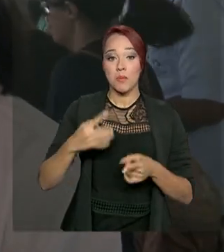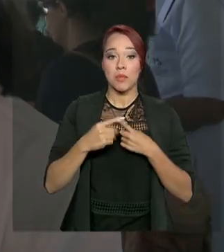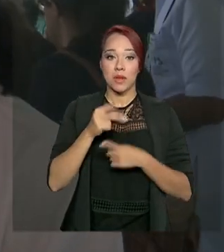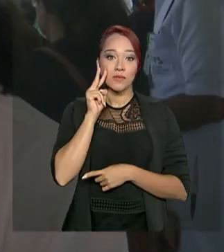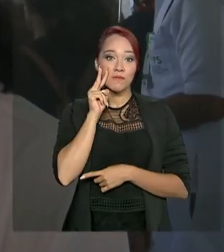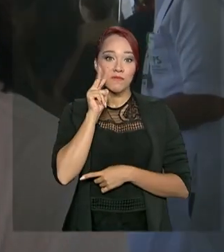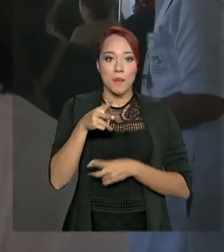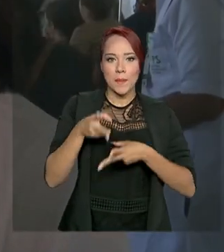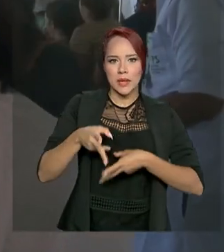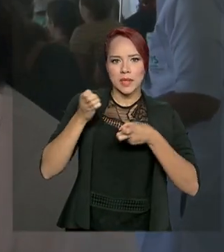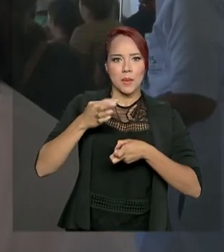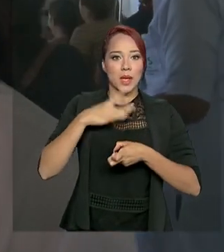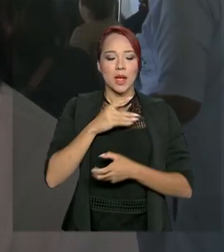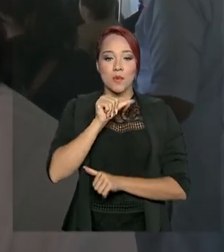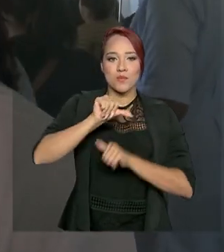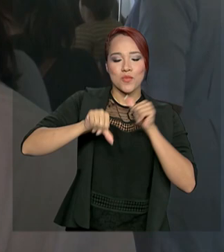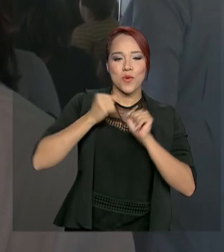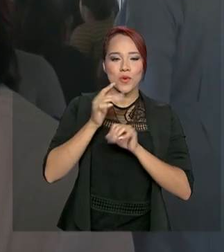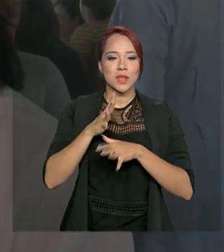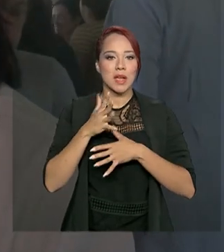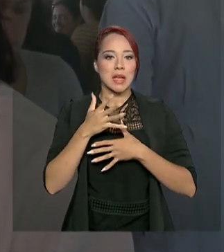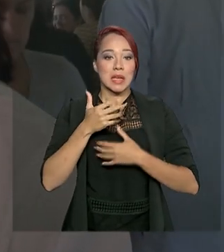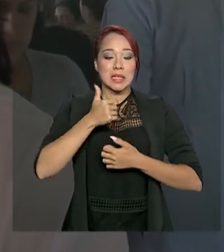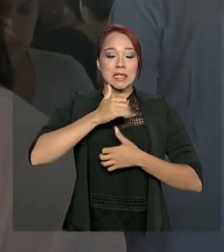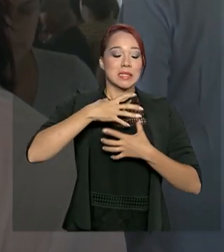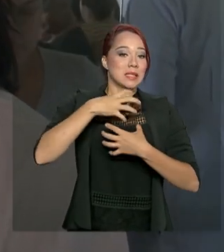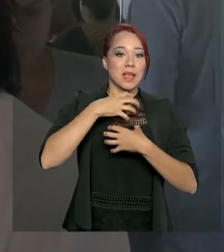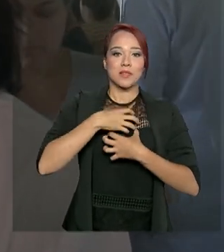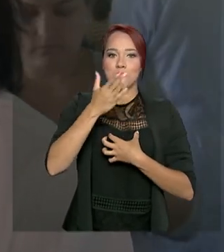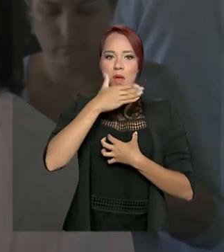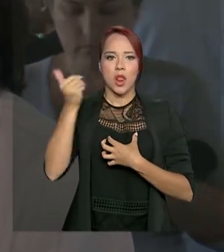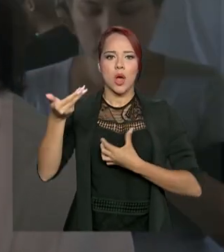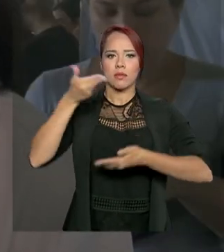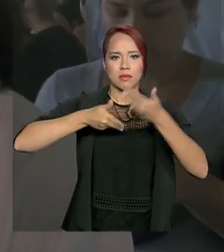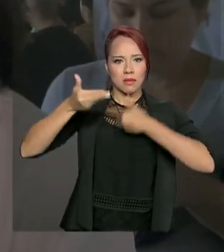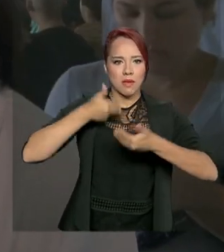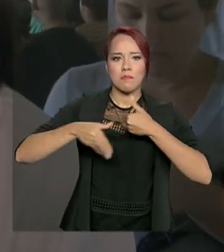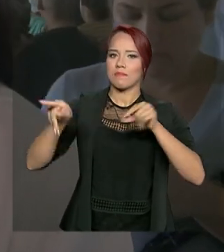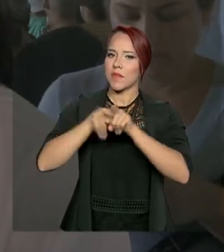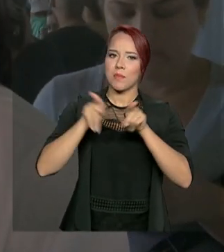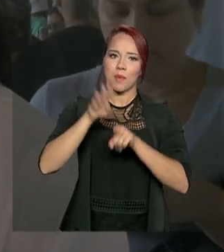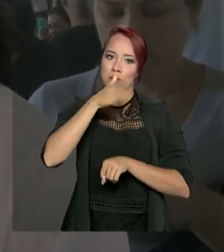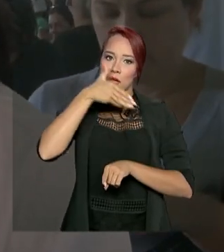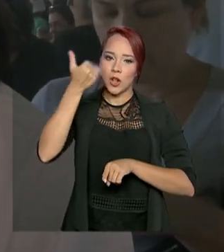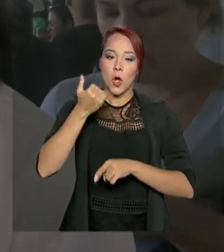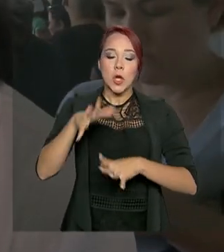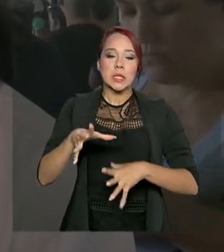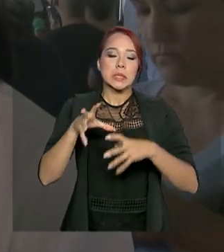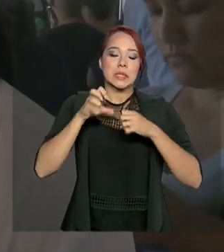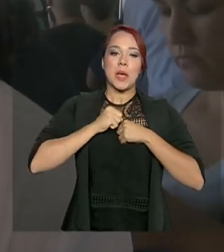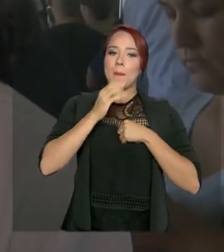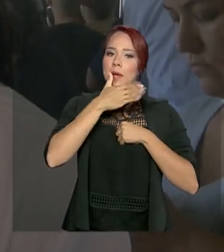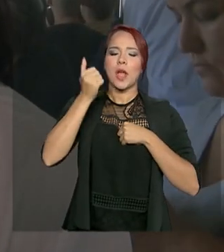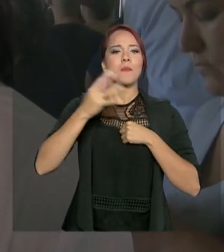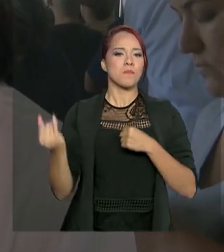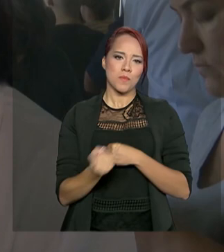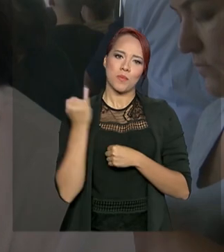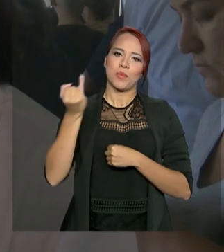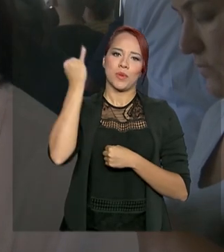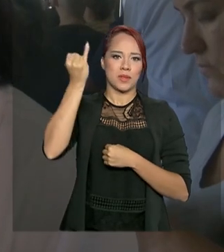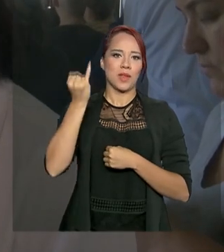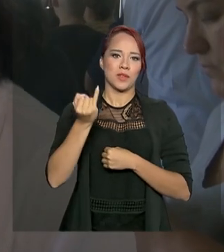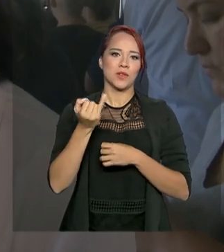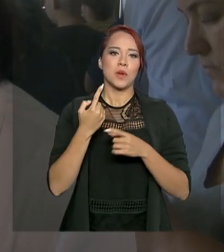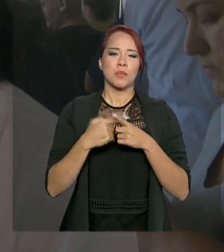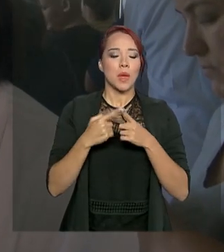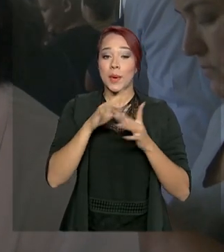que elas mudam, mudam o humor, elas aceitam melhor o tratamento. Essa adesão ao tratamento é fundamental para que